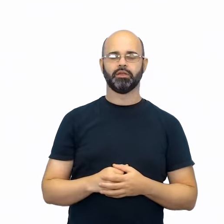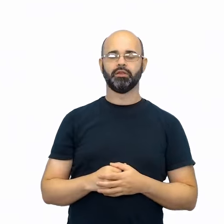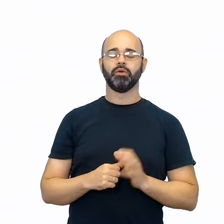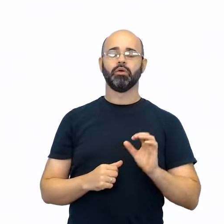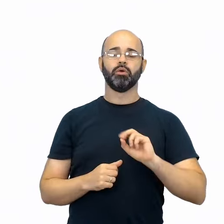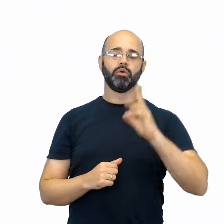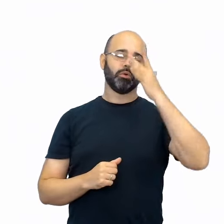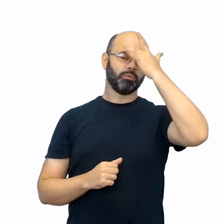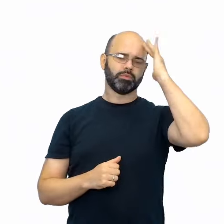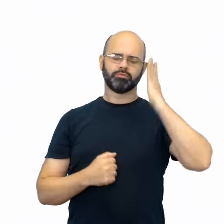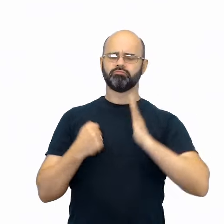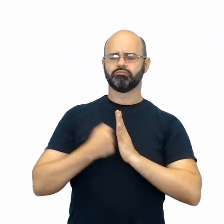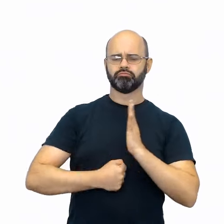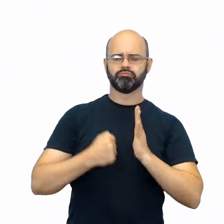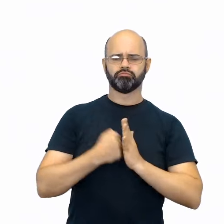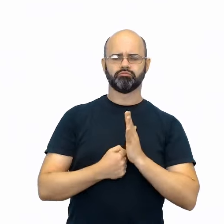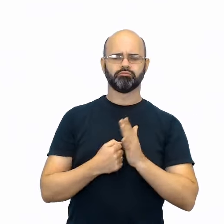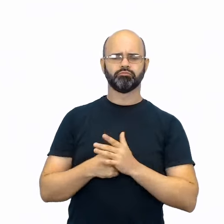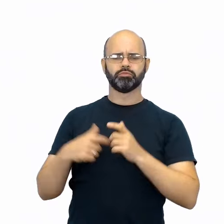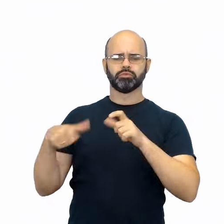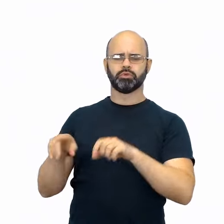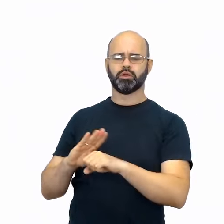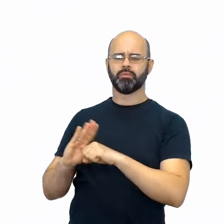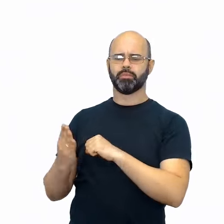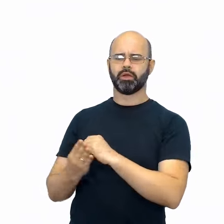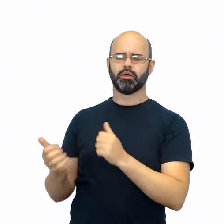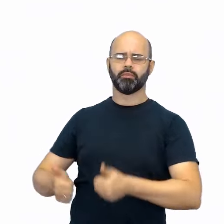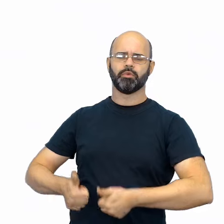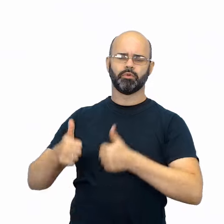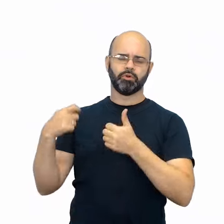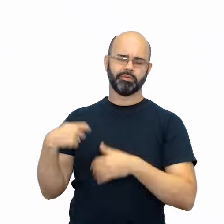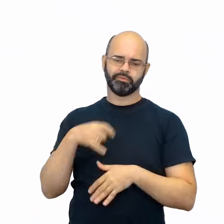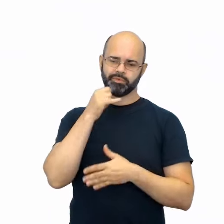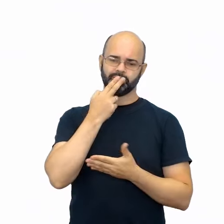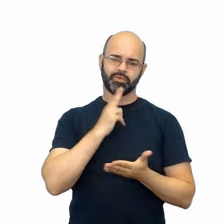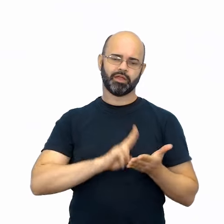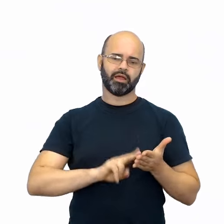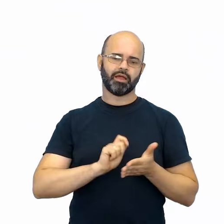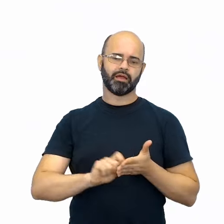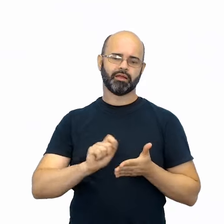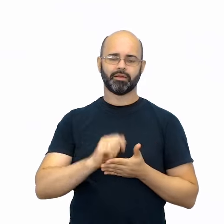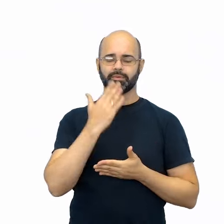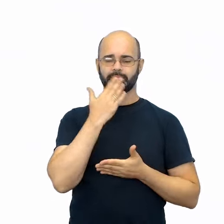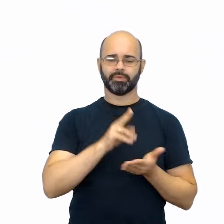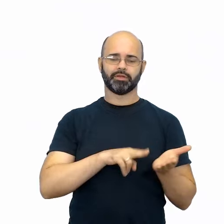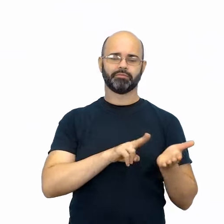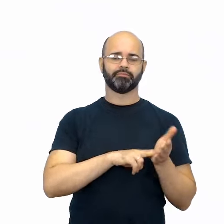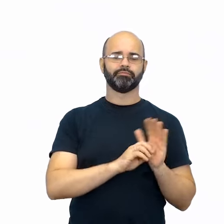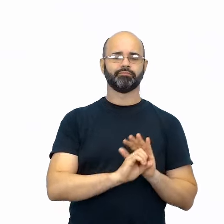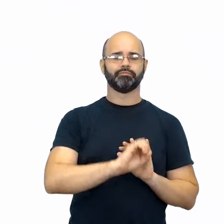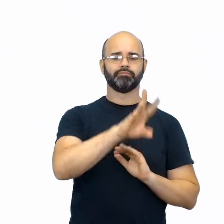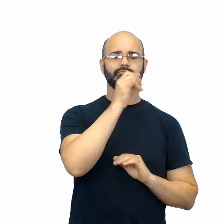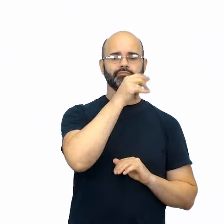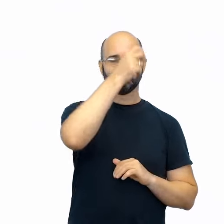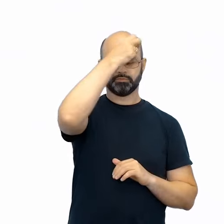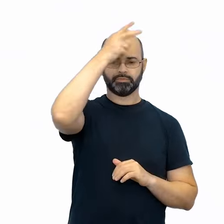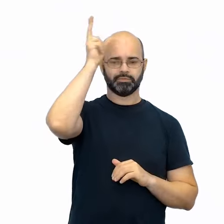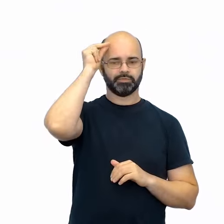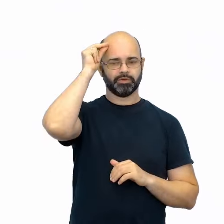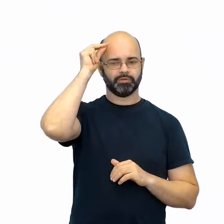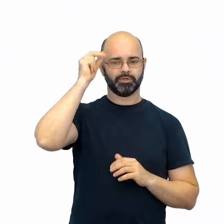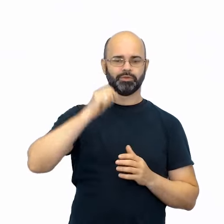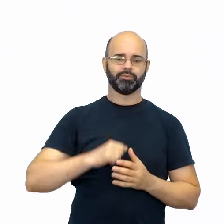reivindicar melhorias para seu bairro em uma carta de solicitação a ser enviada à prefeitura da cidade.